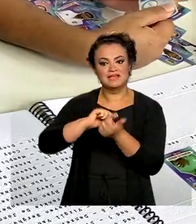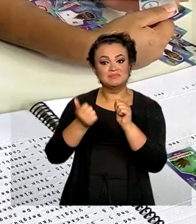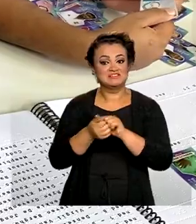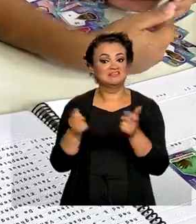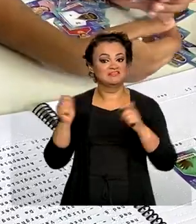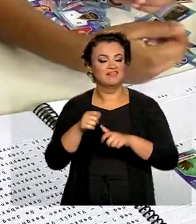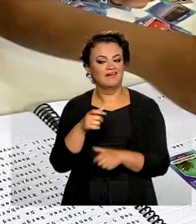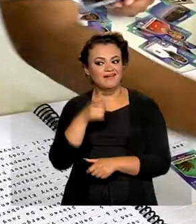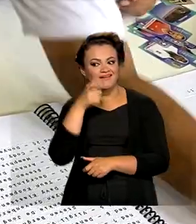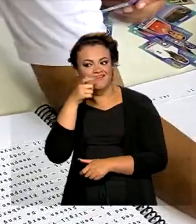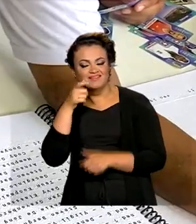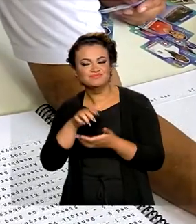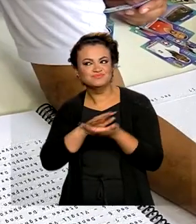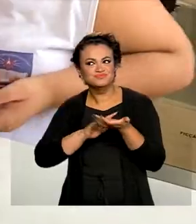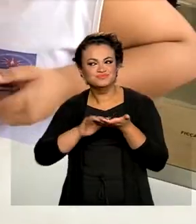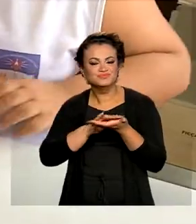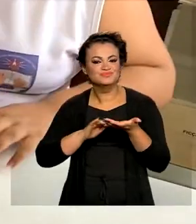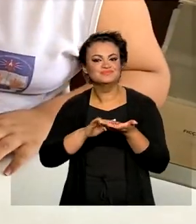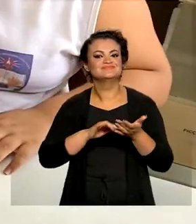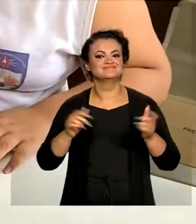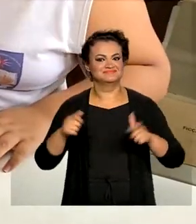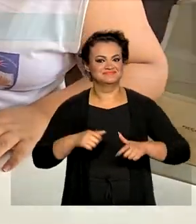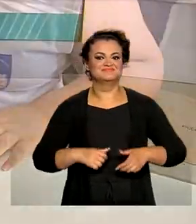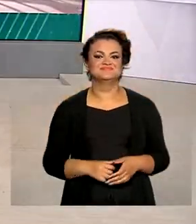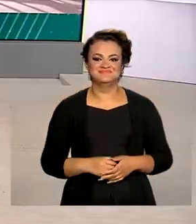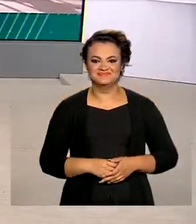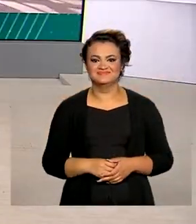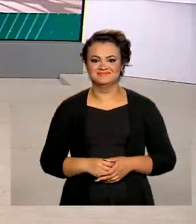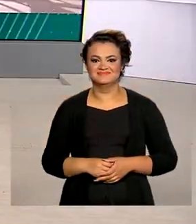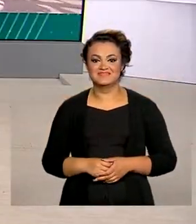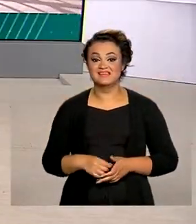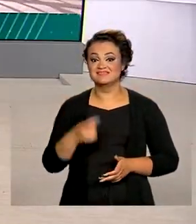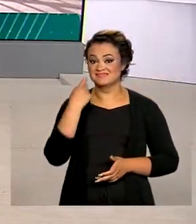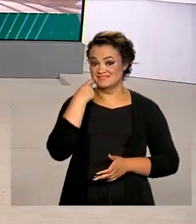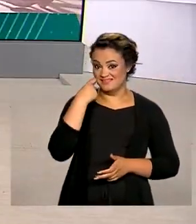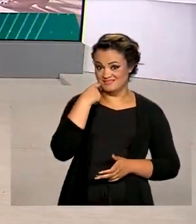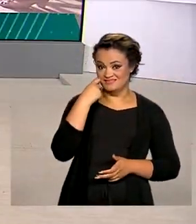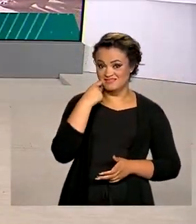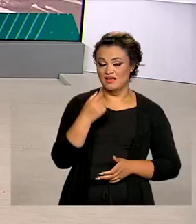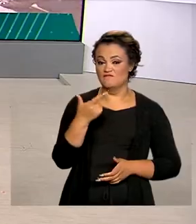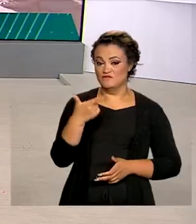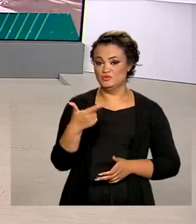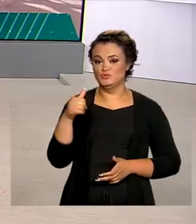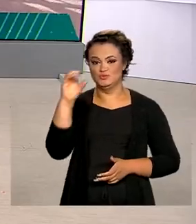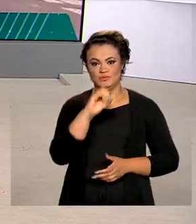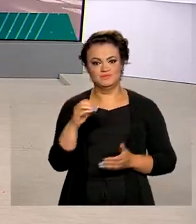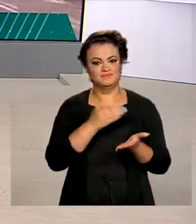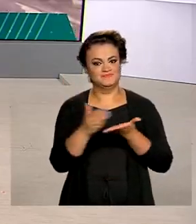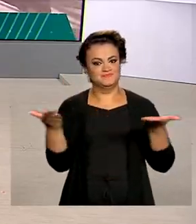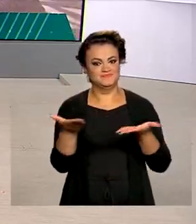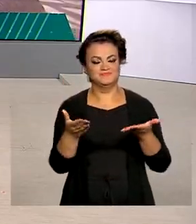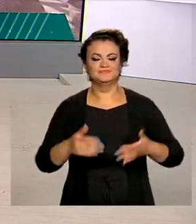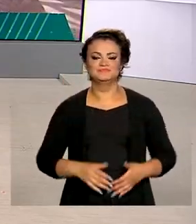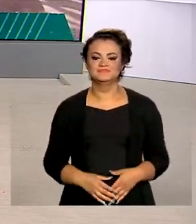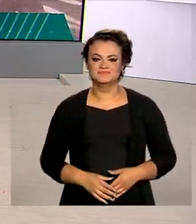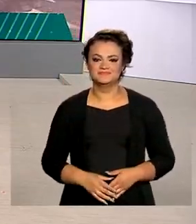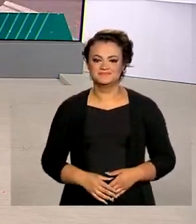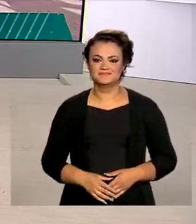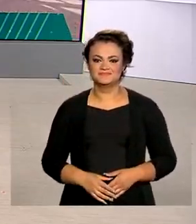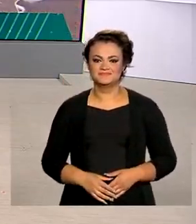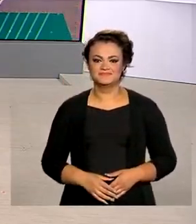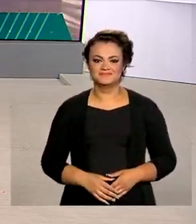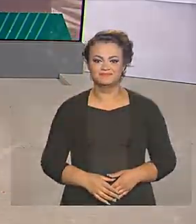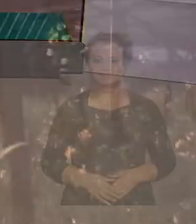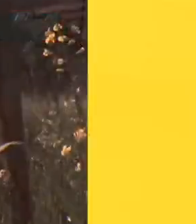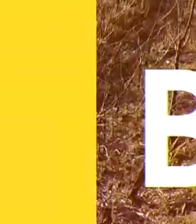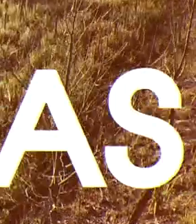ficam de fora dessa mania nacional. Sexta-feira, 21 de outubro, o Brasil em dia já está no